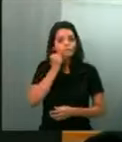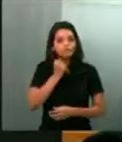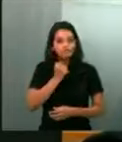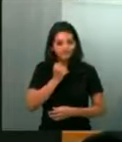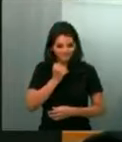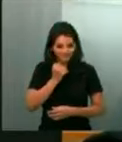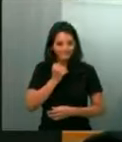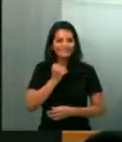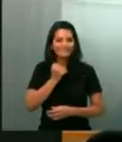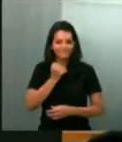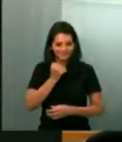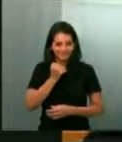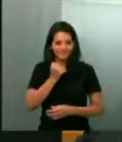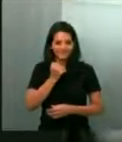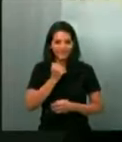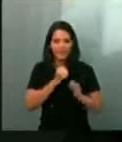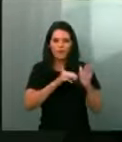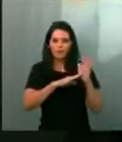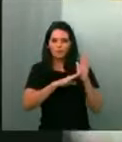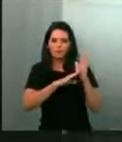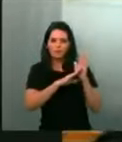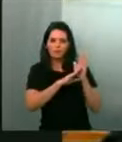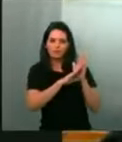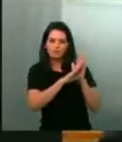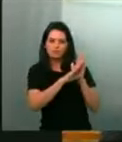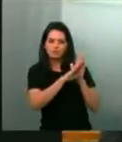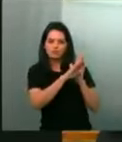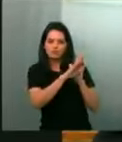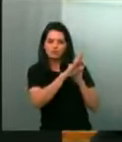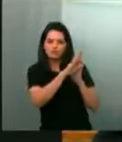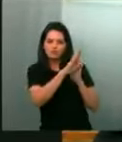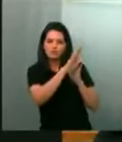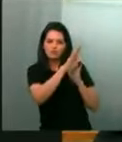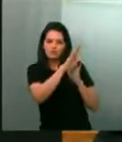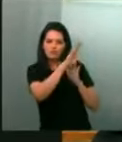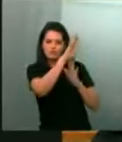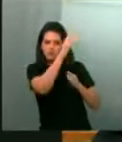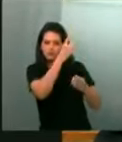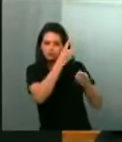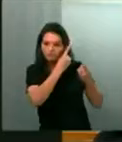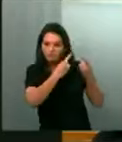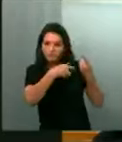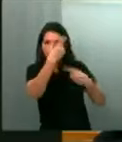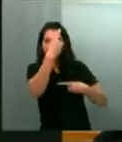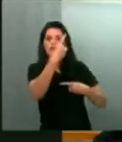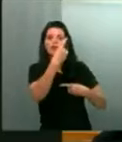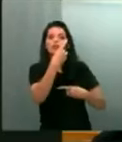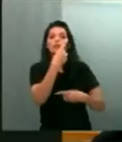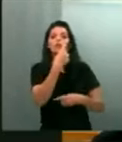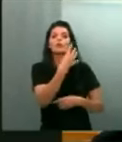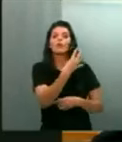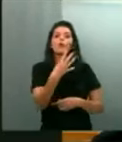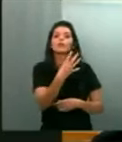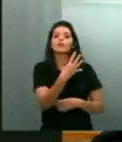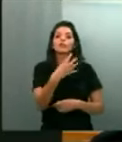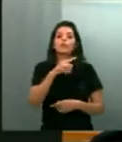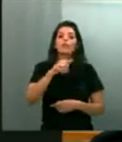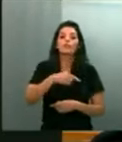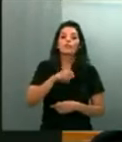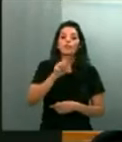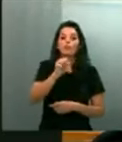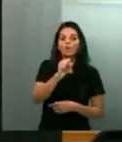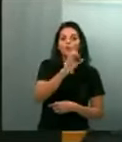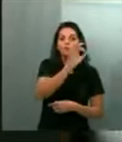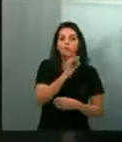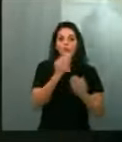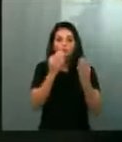acompanham esta sessão e os telespectadores por todo o Brasil. Um lucro de 44,8%